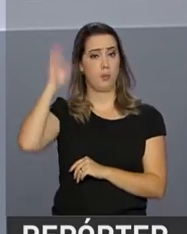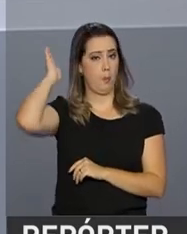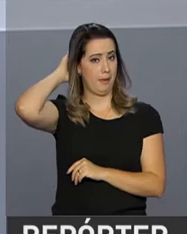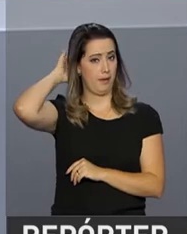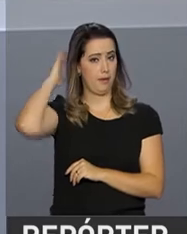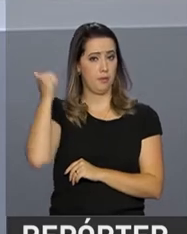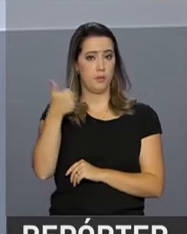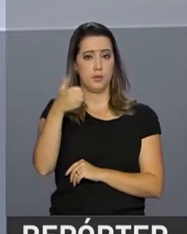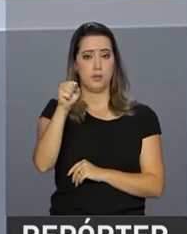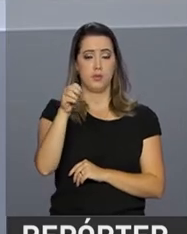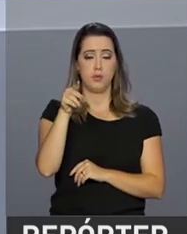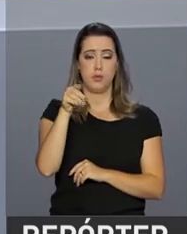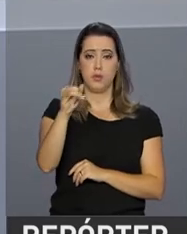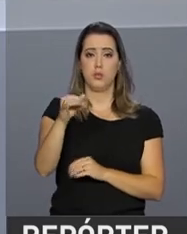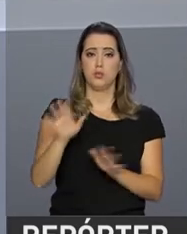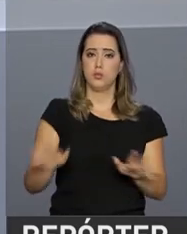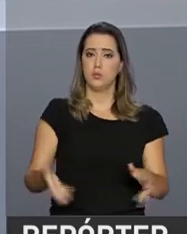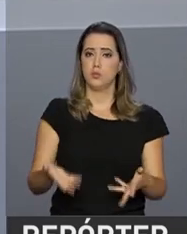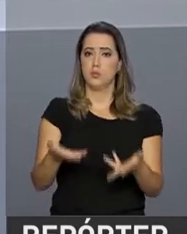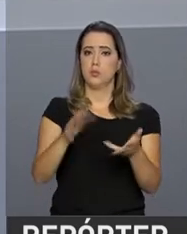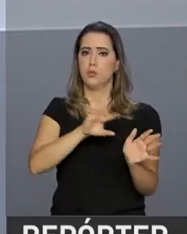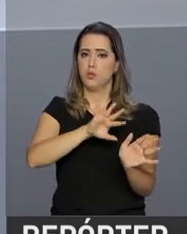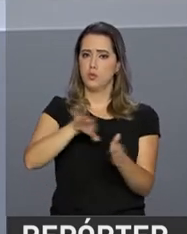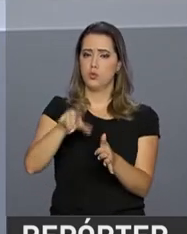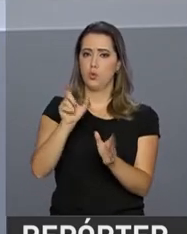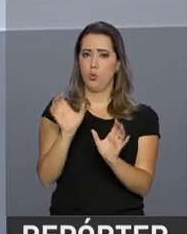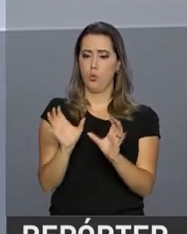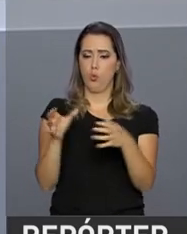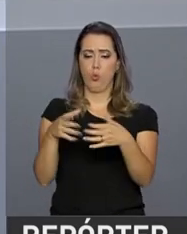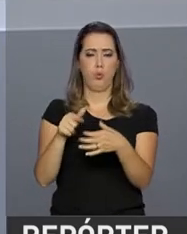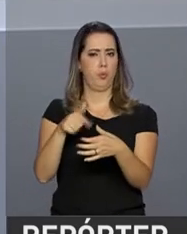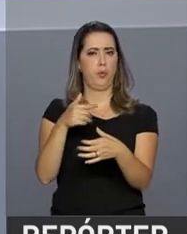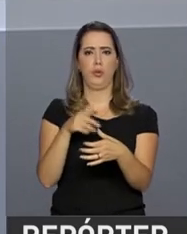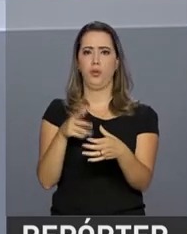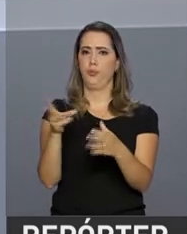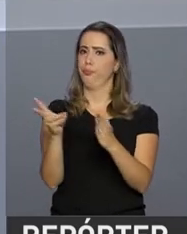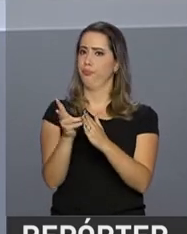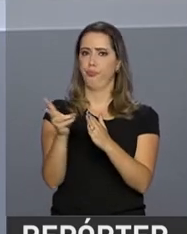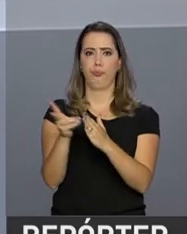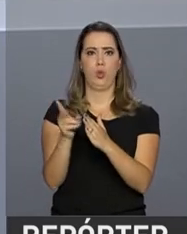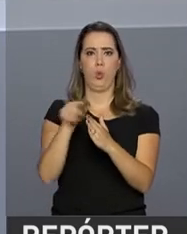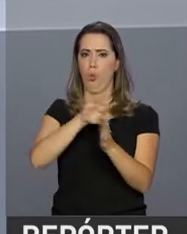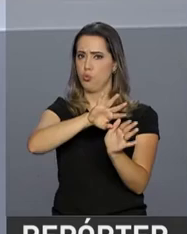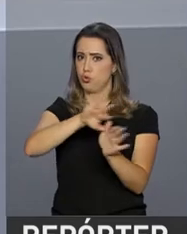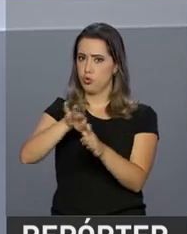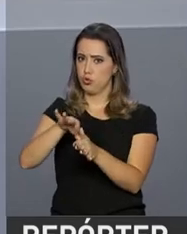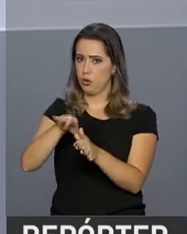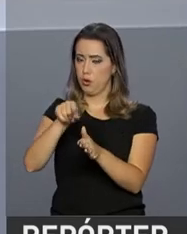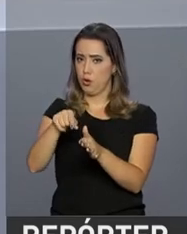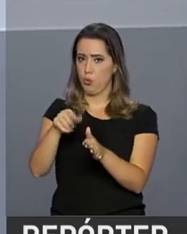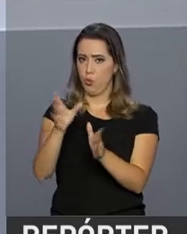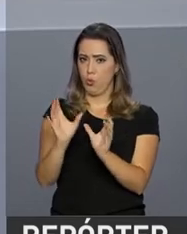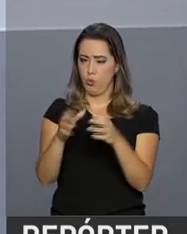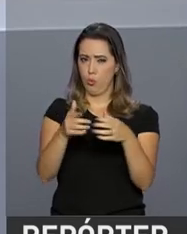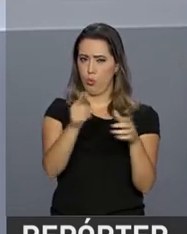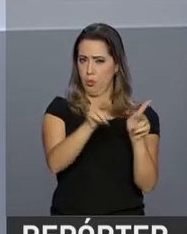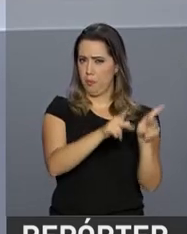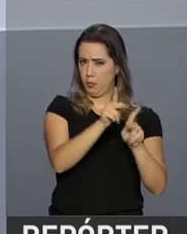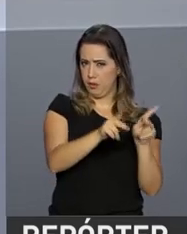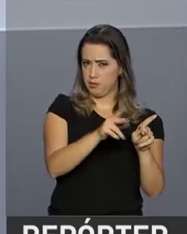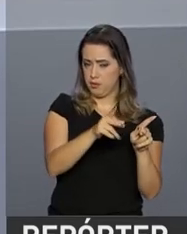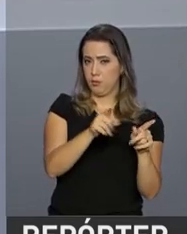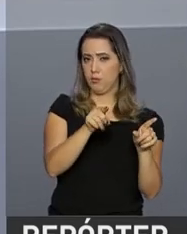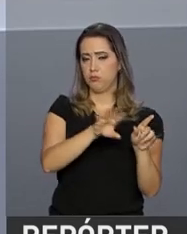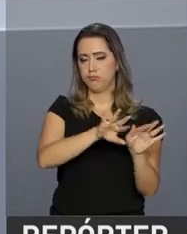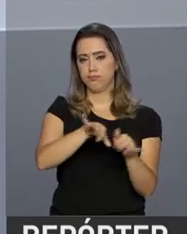dias. A operação promove a retirada de ocupantes não indígenas da terra. A renovação do período de atuação da Força Nacional na